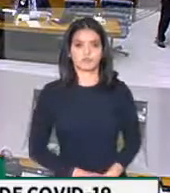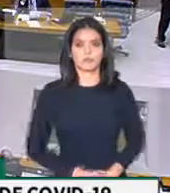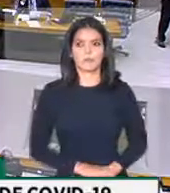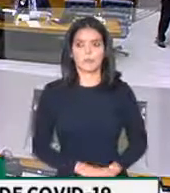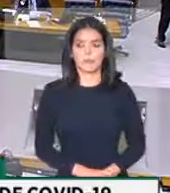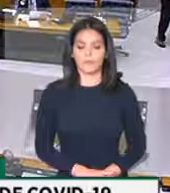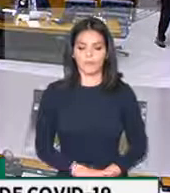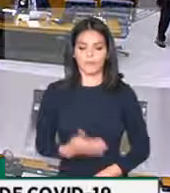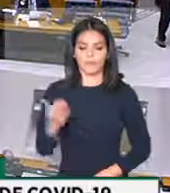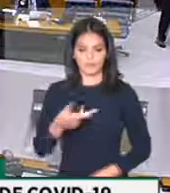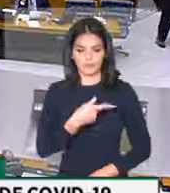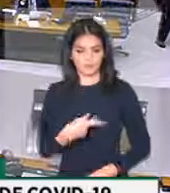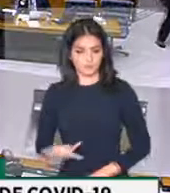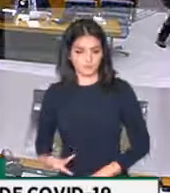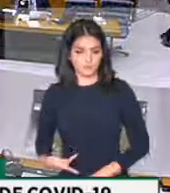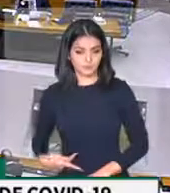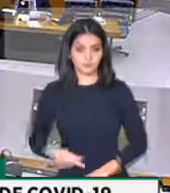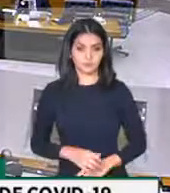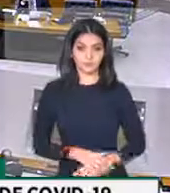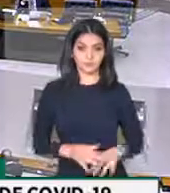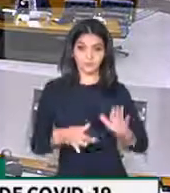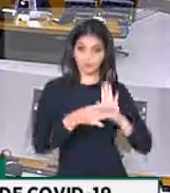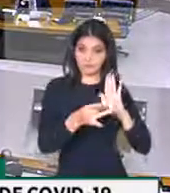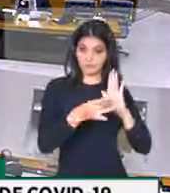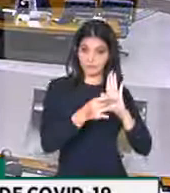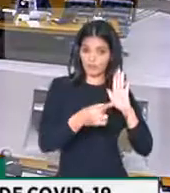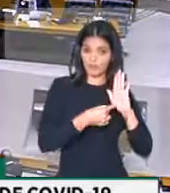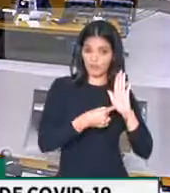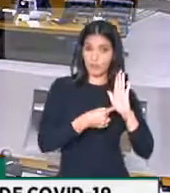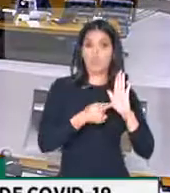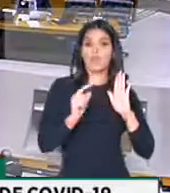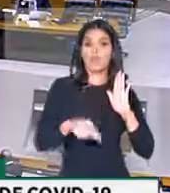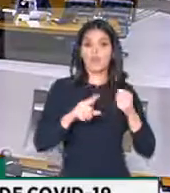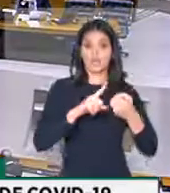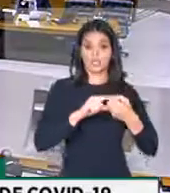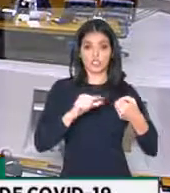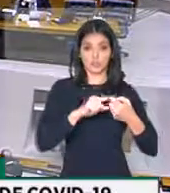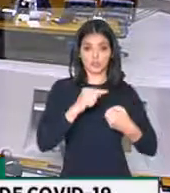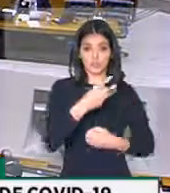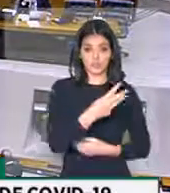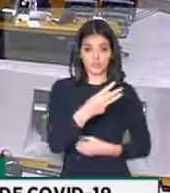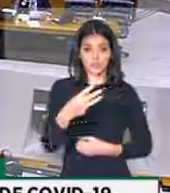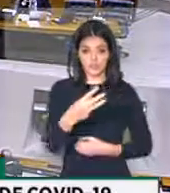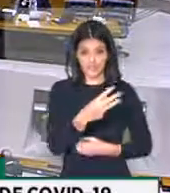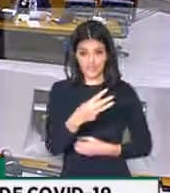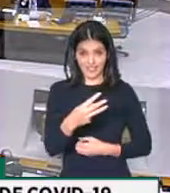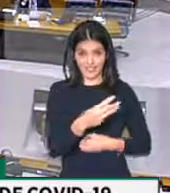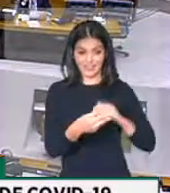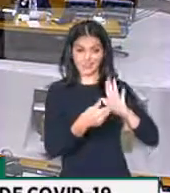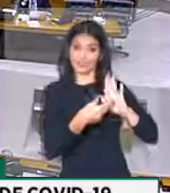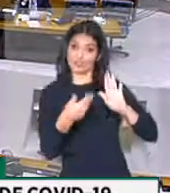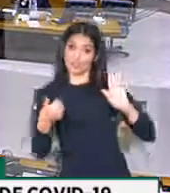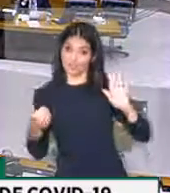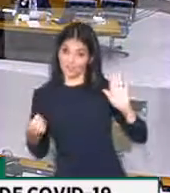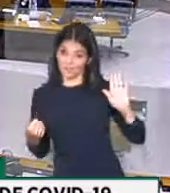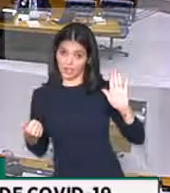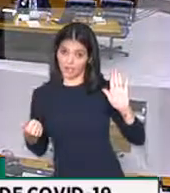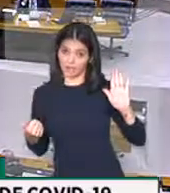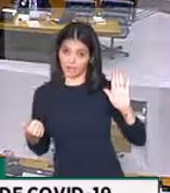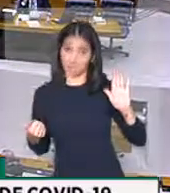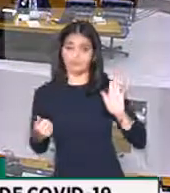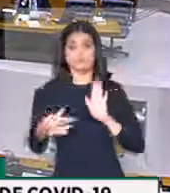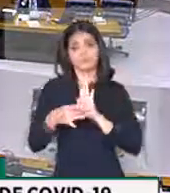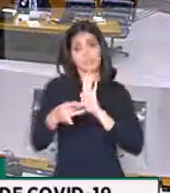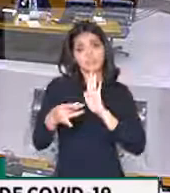Senhor presidente, esse destaque é uma supressão do artigo 33, que traz, é um destaque